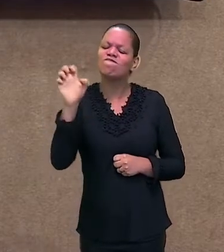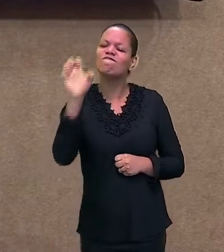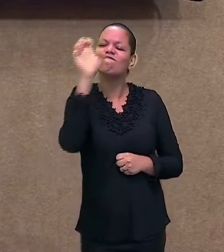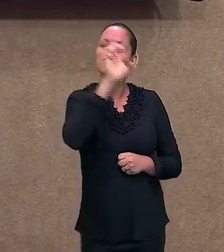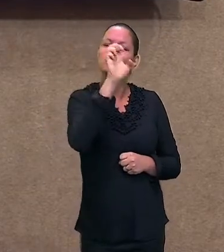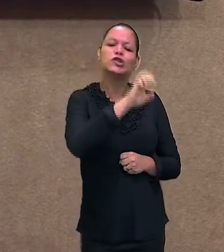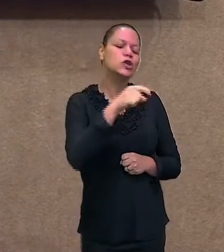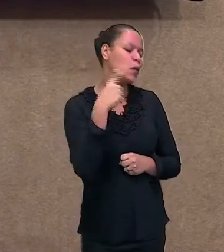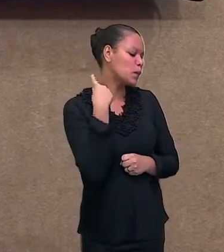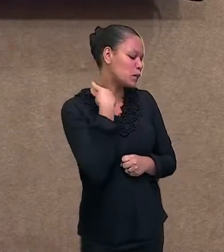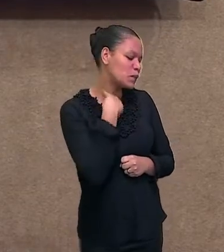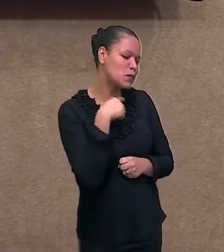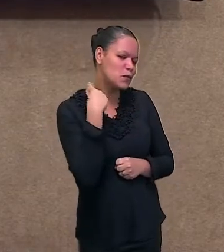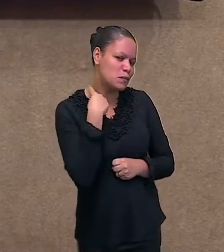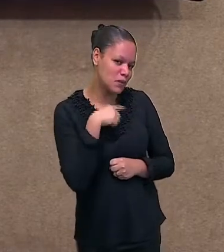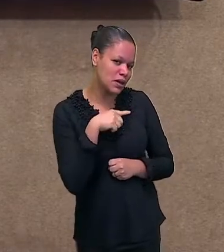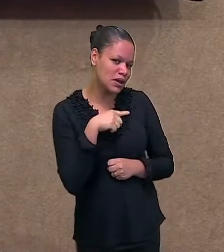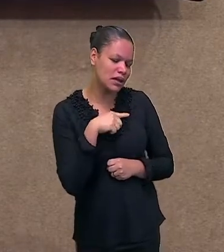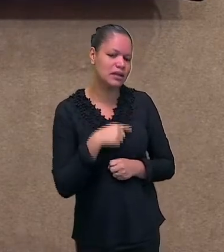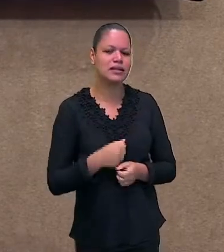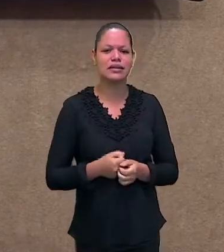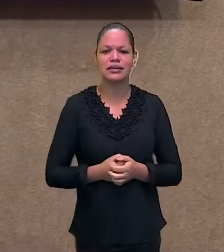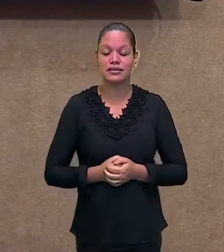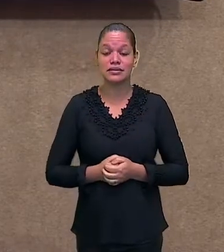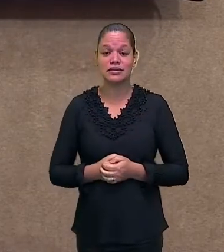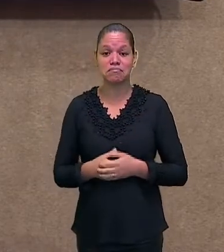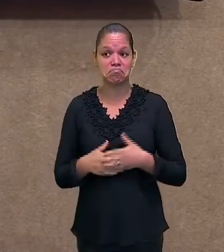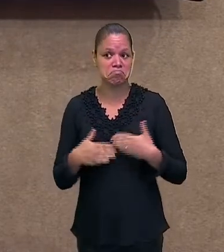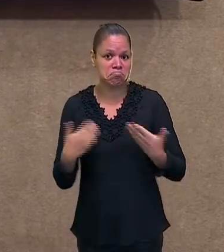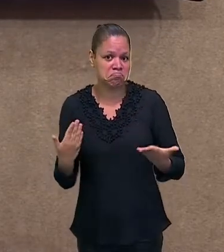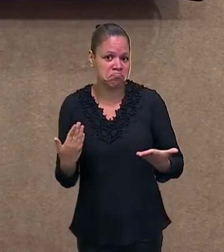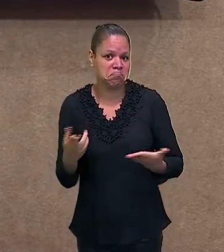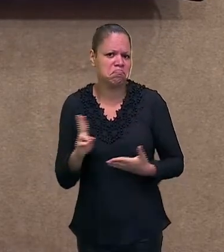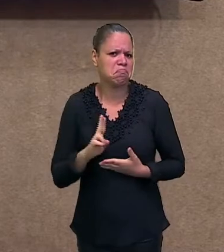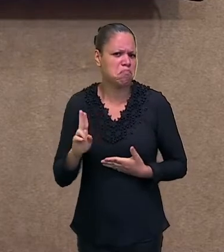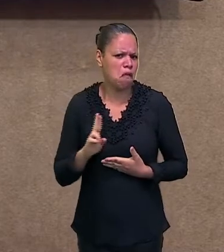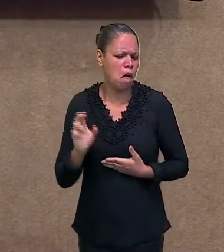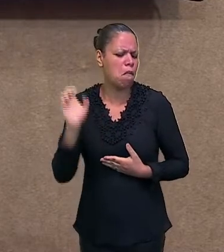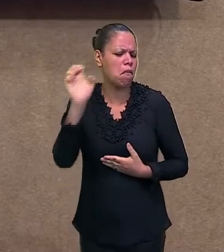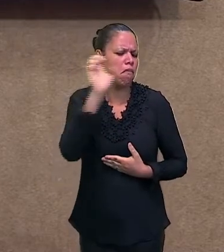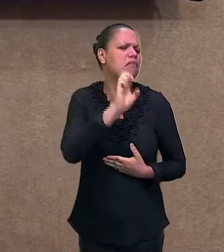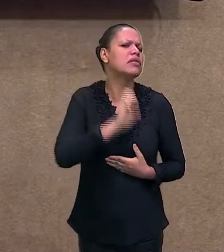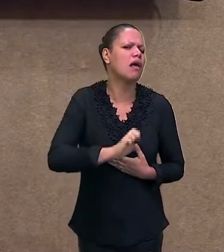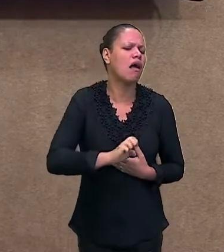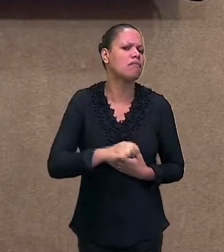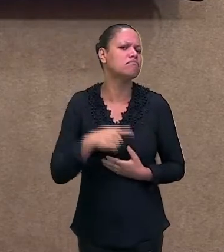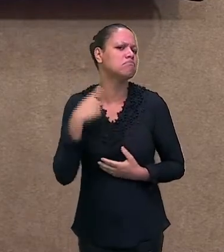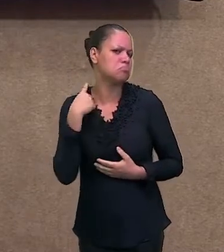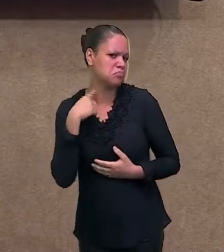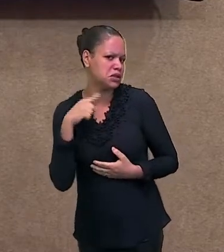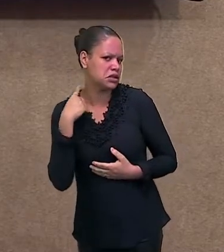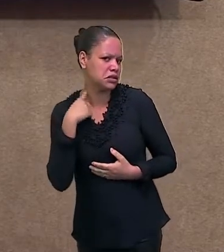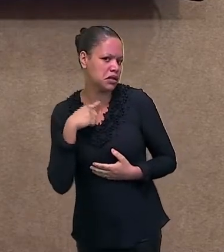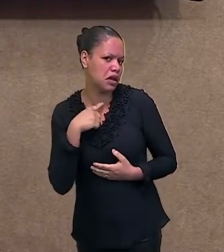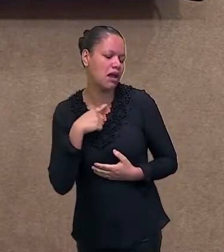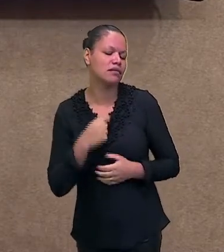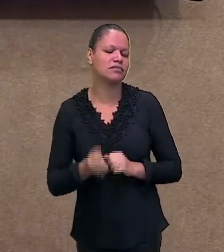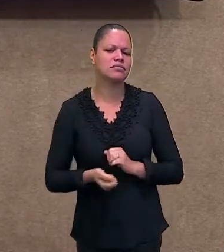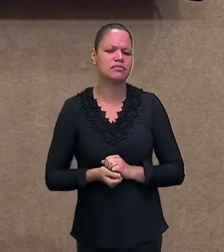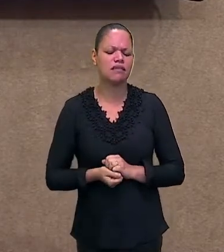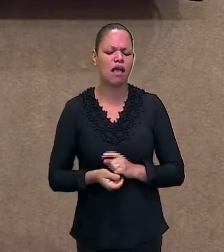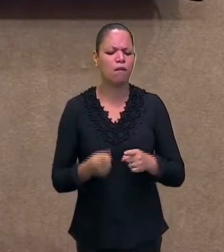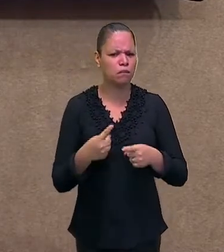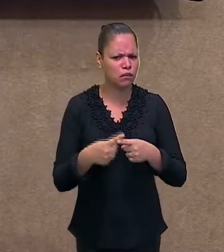Qual é nome do nosso estado? Minas Gerais. Por que eu estou repetindo? Porque